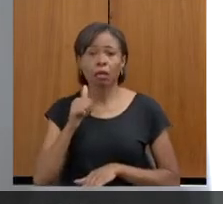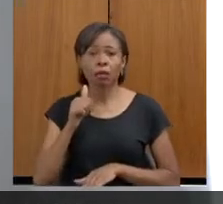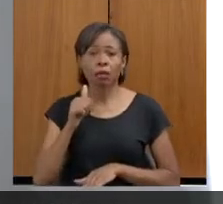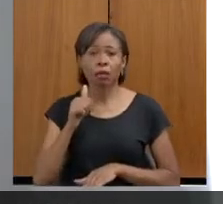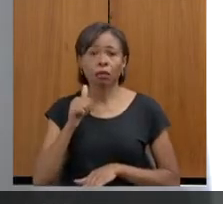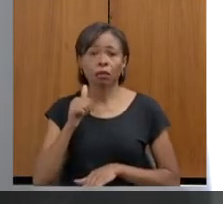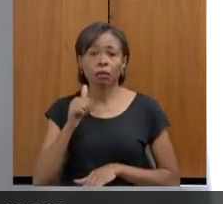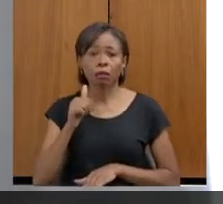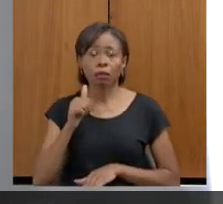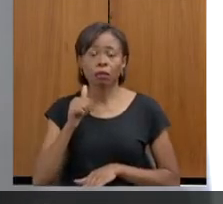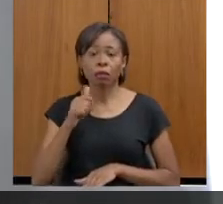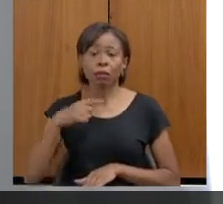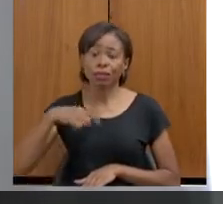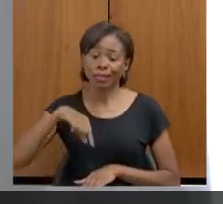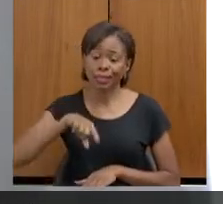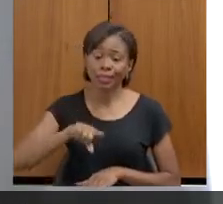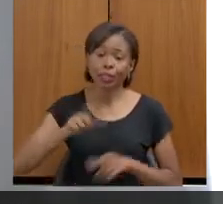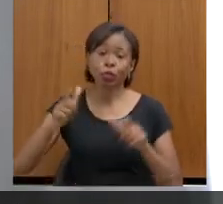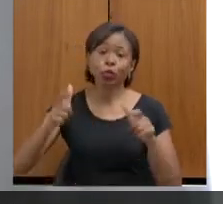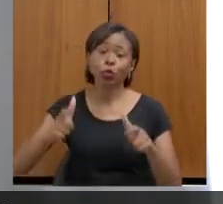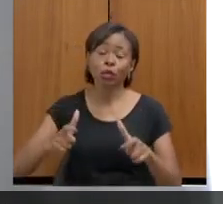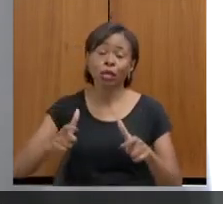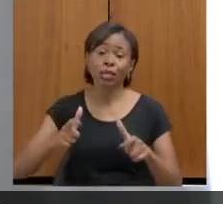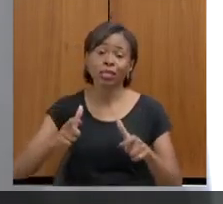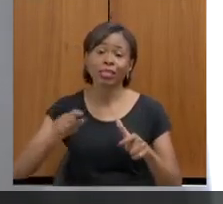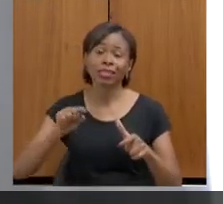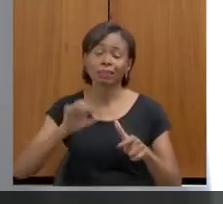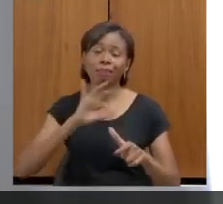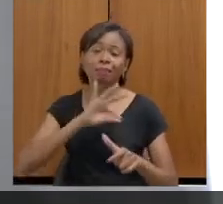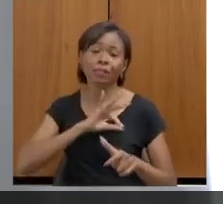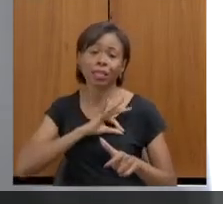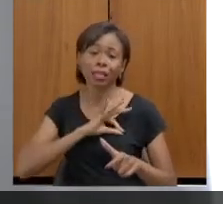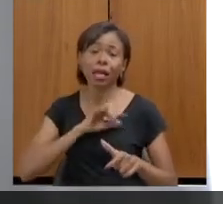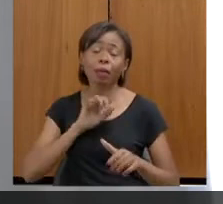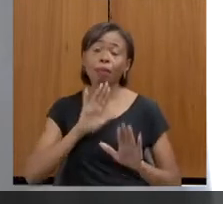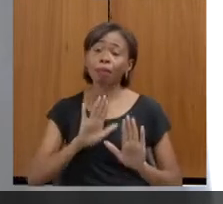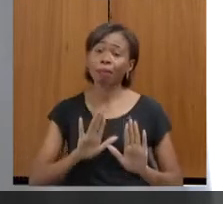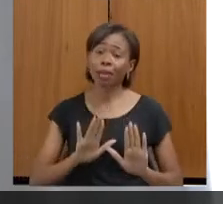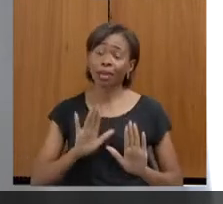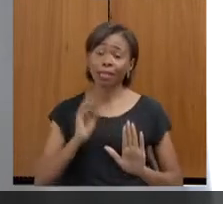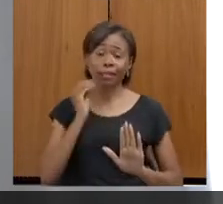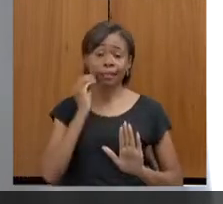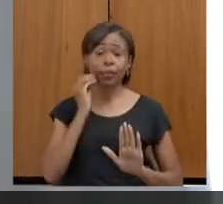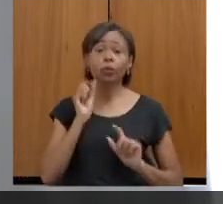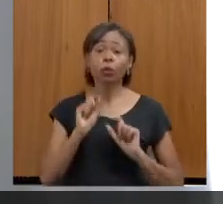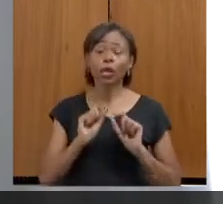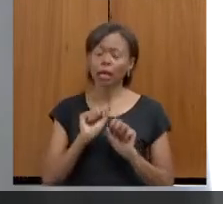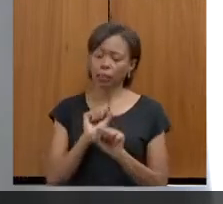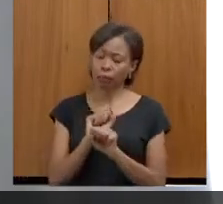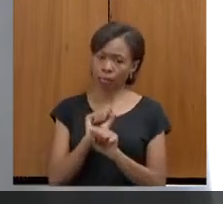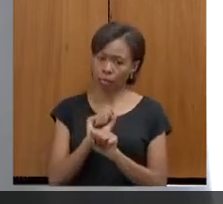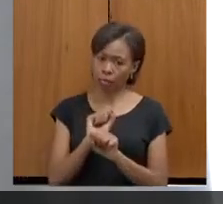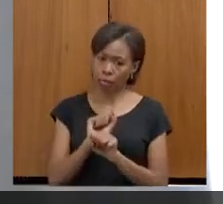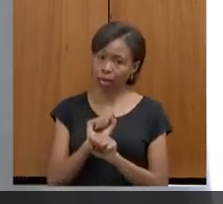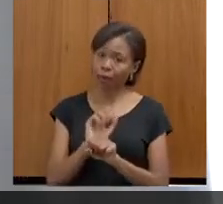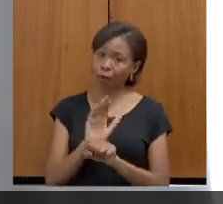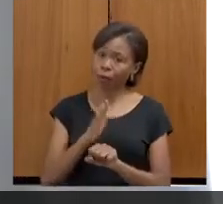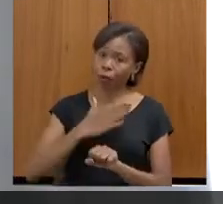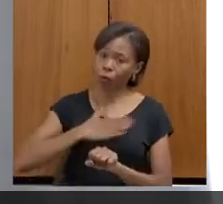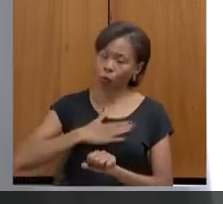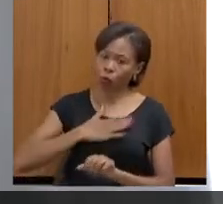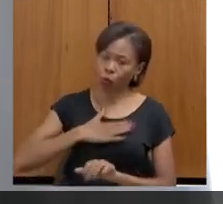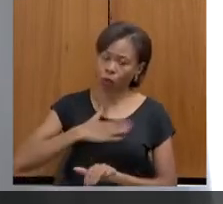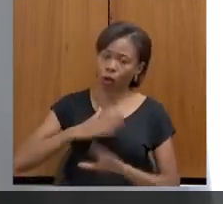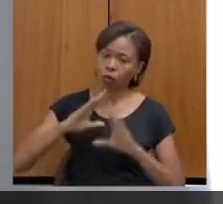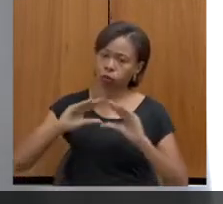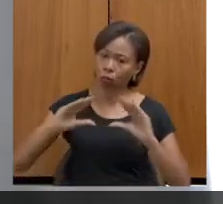dessa espera um tempo que seja um tempo de qualidade para a mulher, se é que a gente pode falar dessa forma. ela recebe